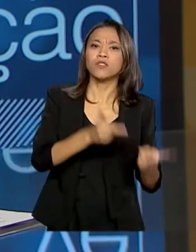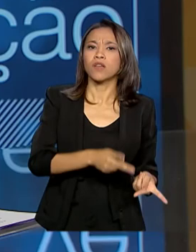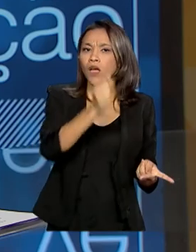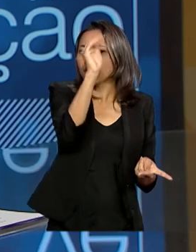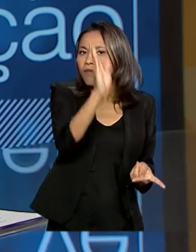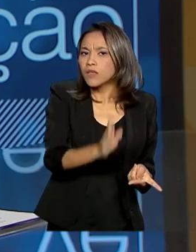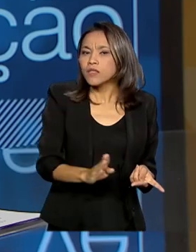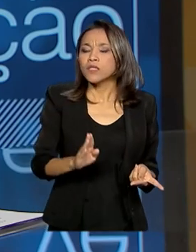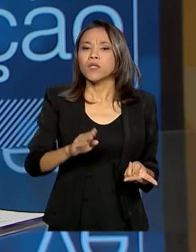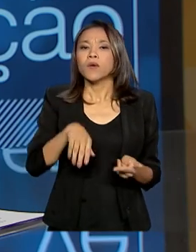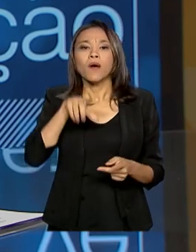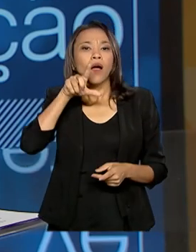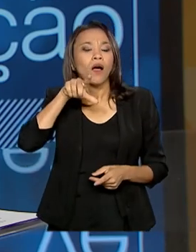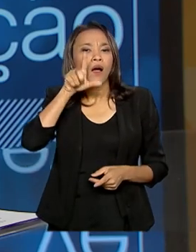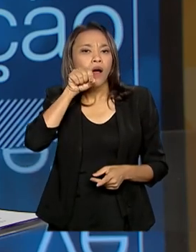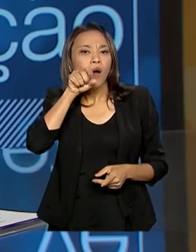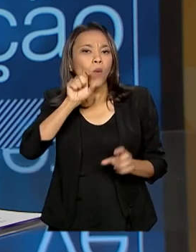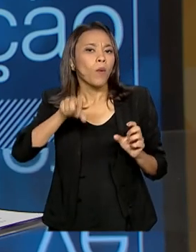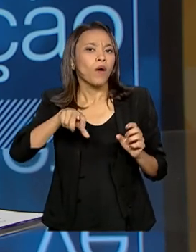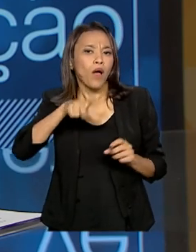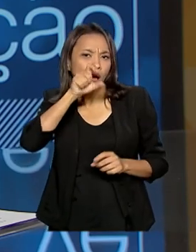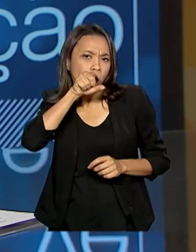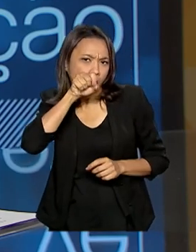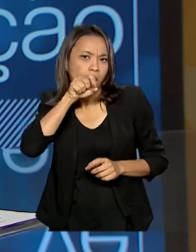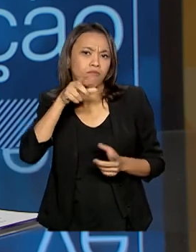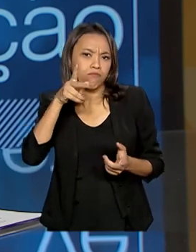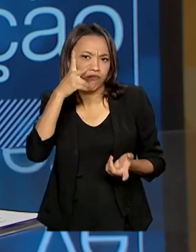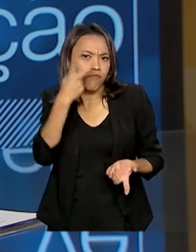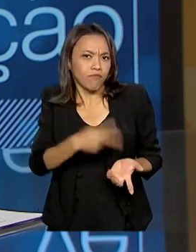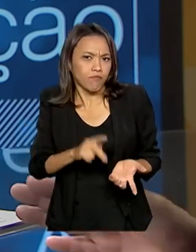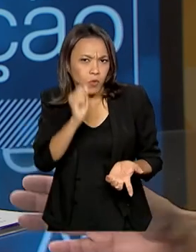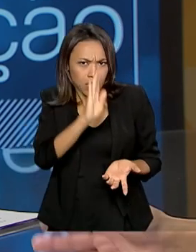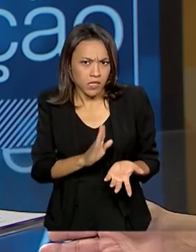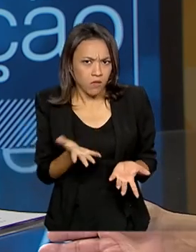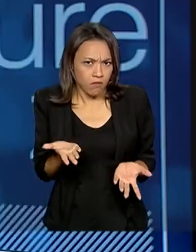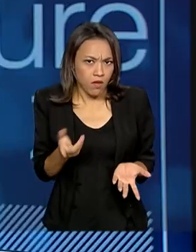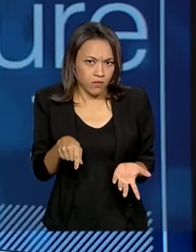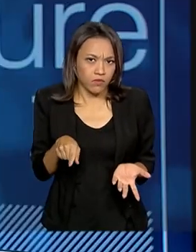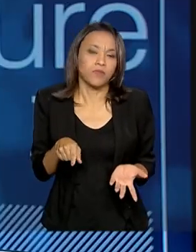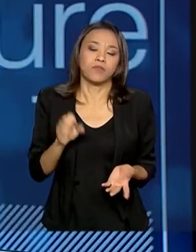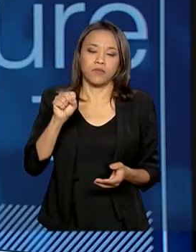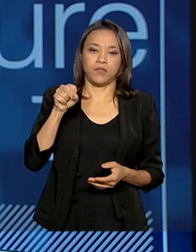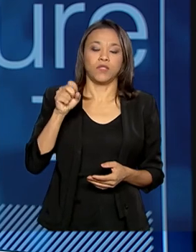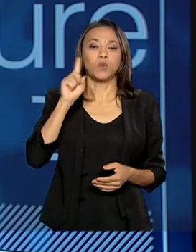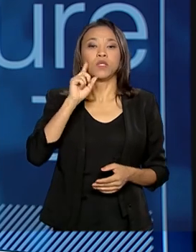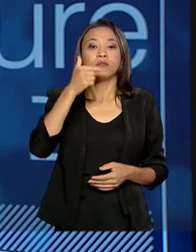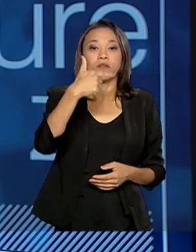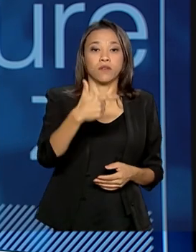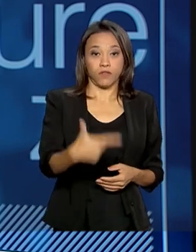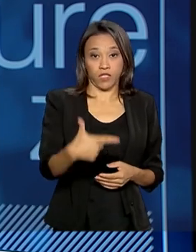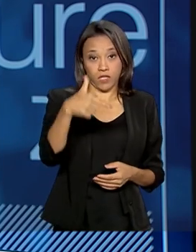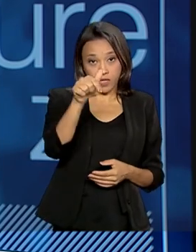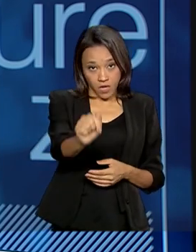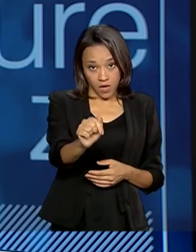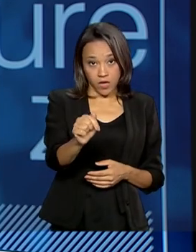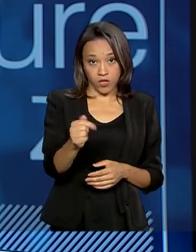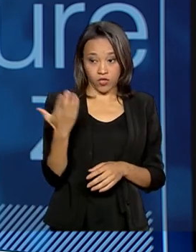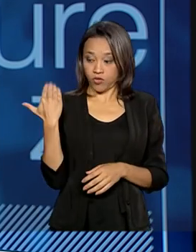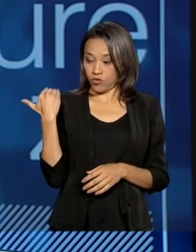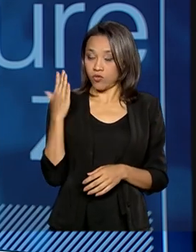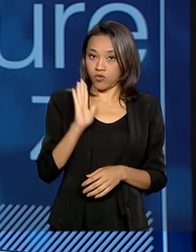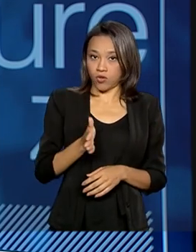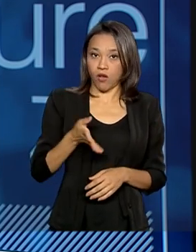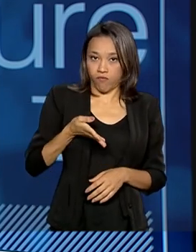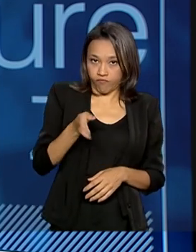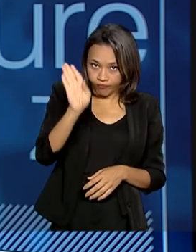de aves de fora para o Brasil, não é isso? Exatamente. A gente vai agora dia 27, a gente foi dia 27